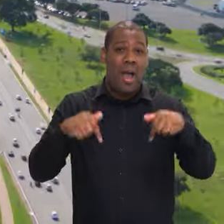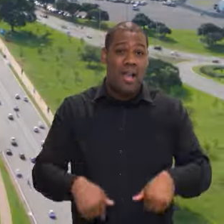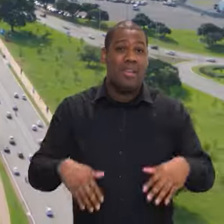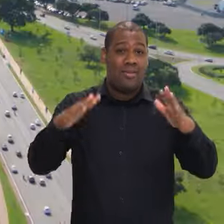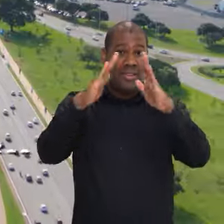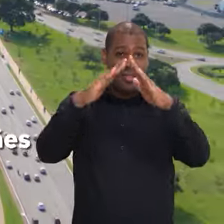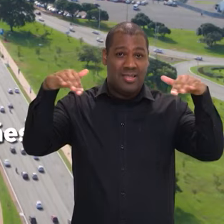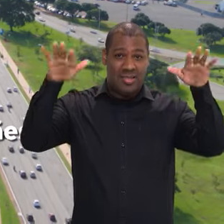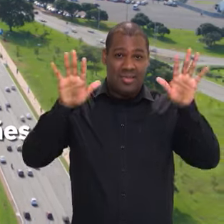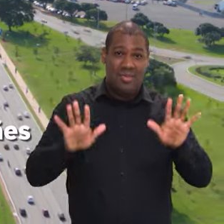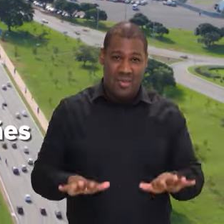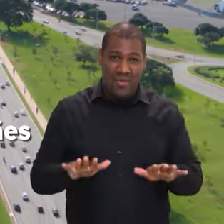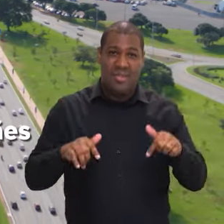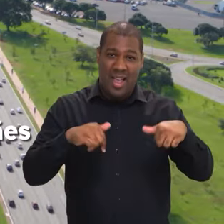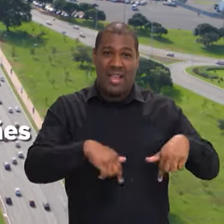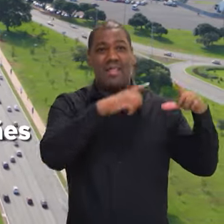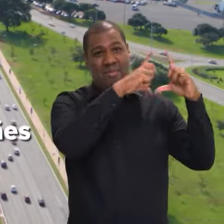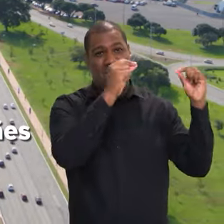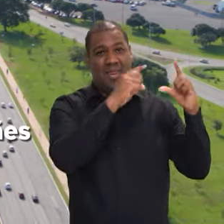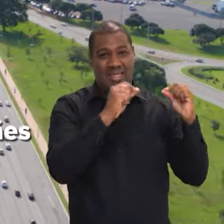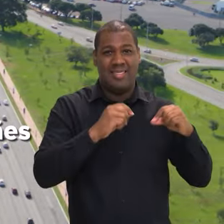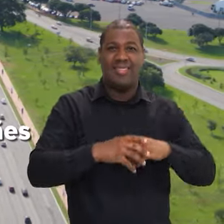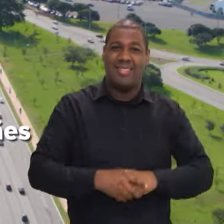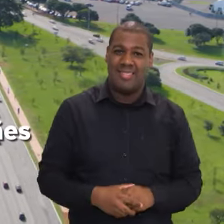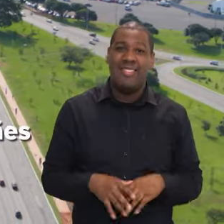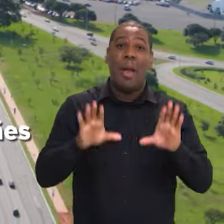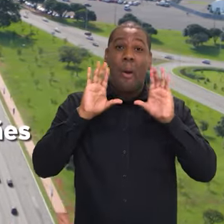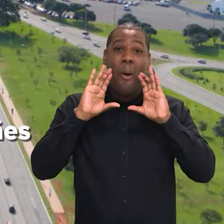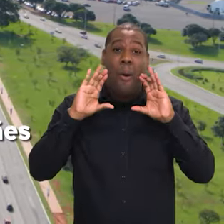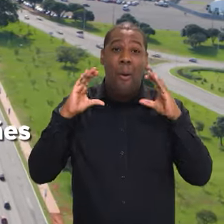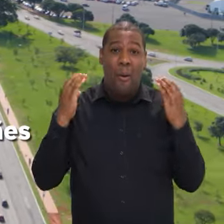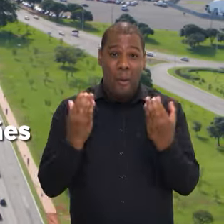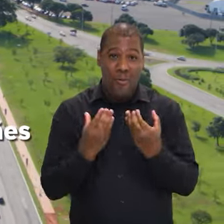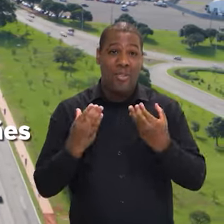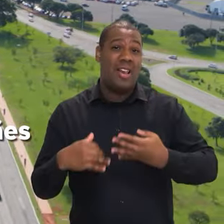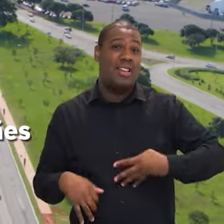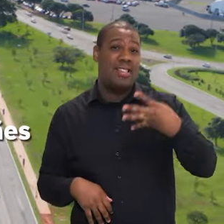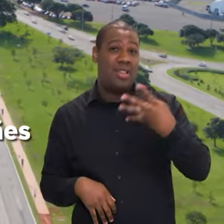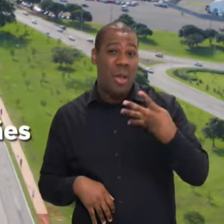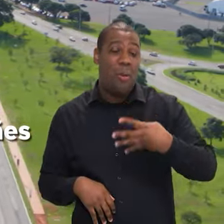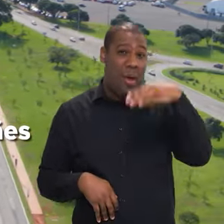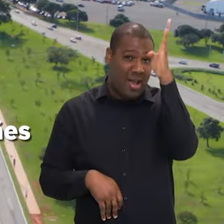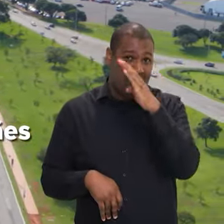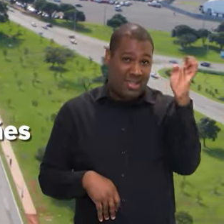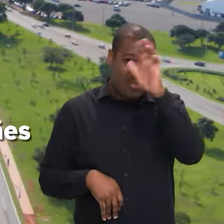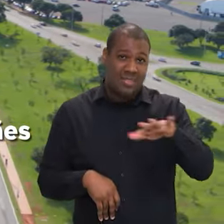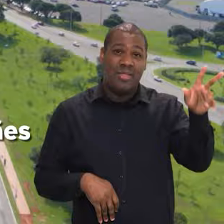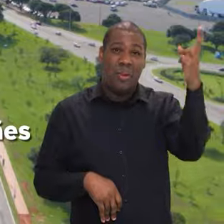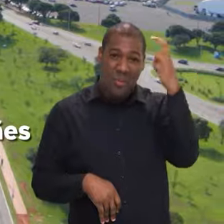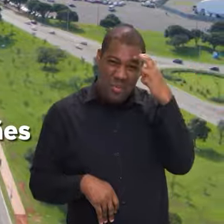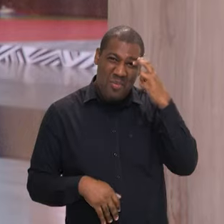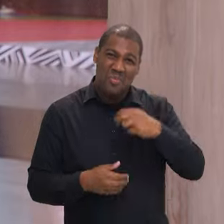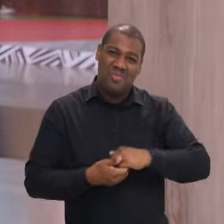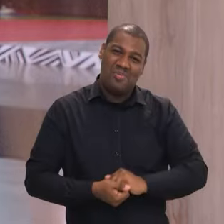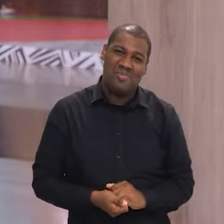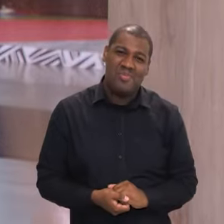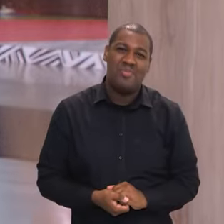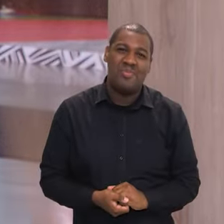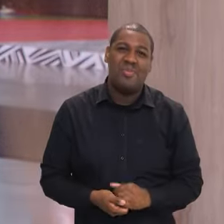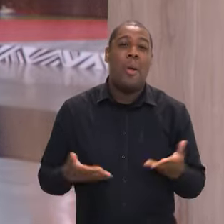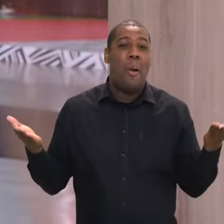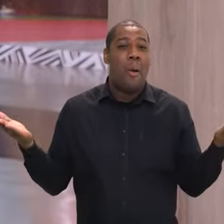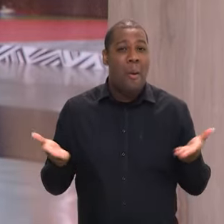Centro de Convenções de Brasília, onde ocorre a 4ª Conferência Nacional de Cultura. Ministra,